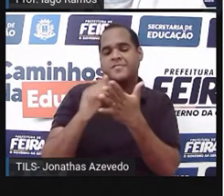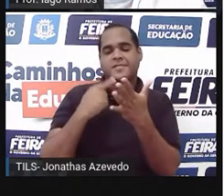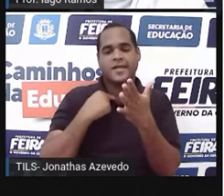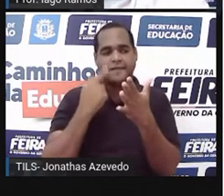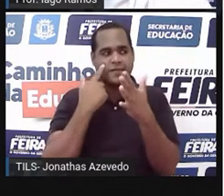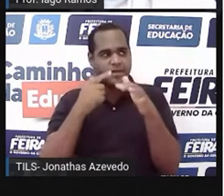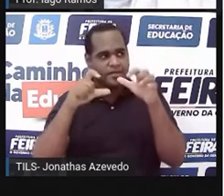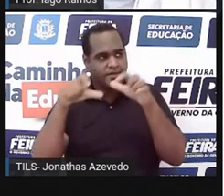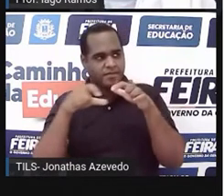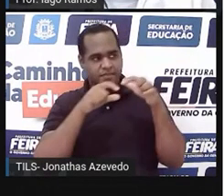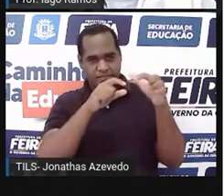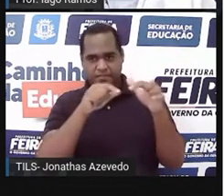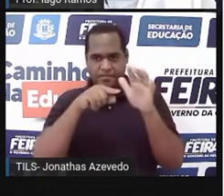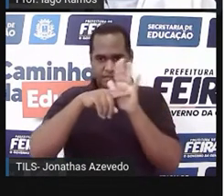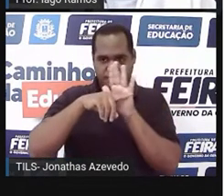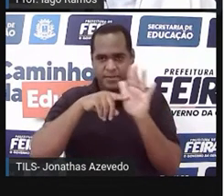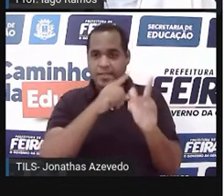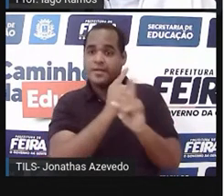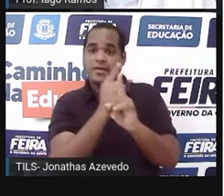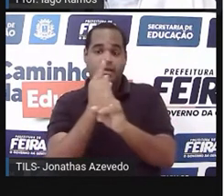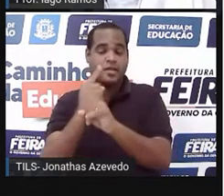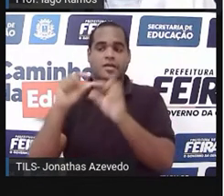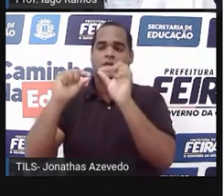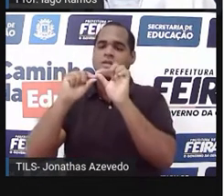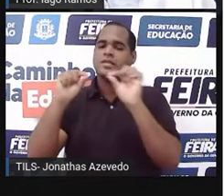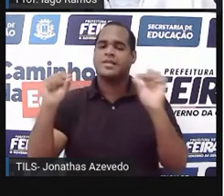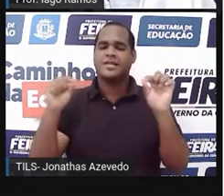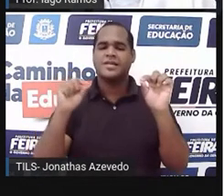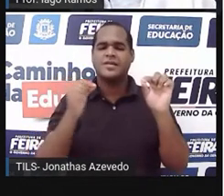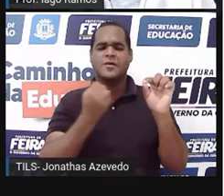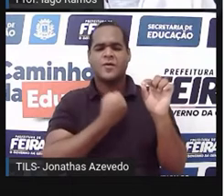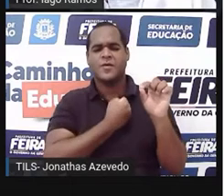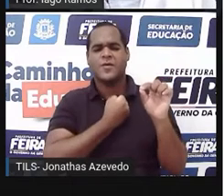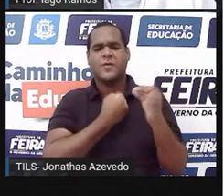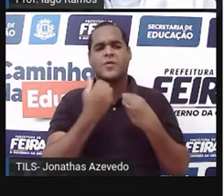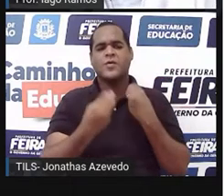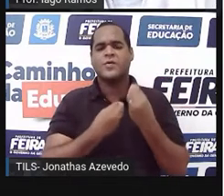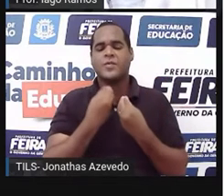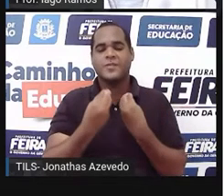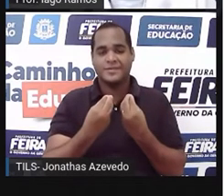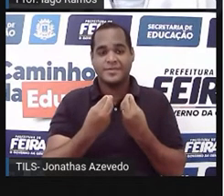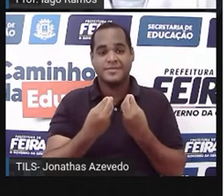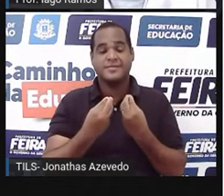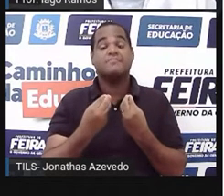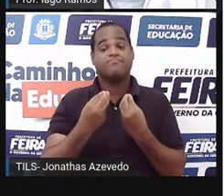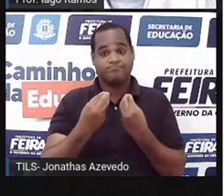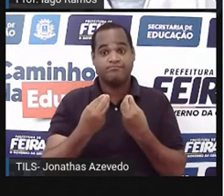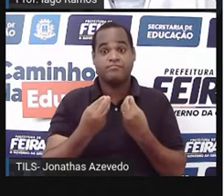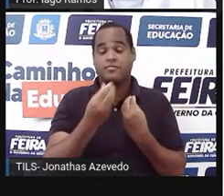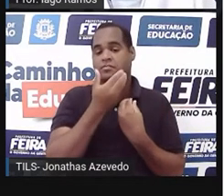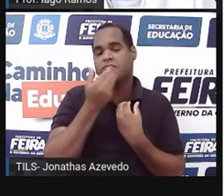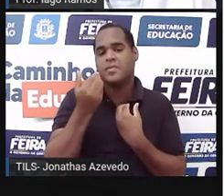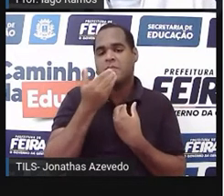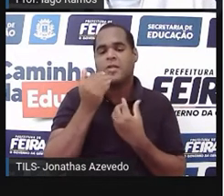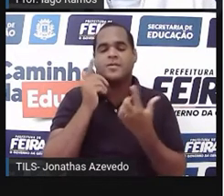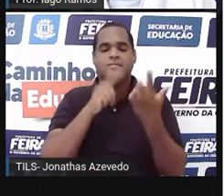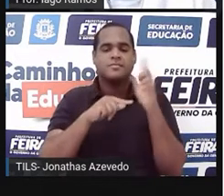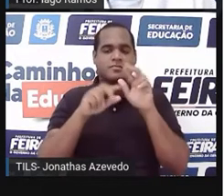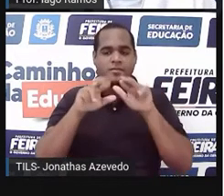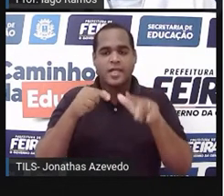frações nessa reta numérica. e para a gente conseguir localizar essas frações, é melhor a gente ver, tá?